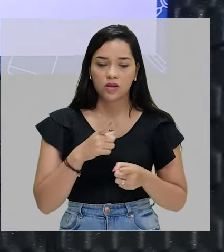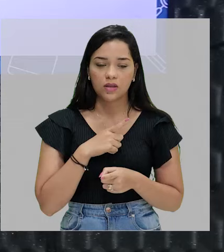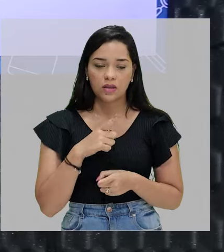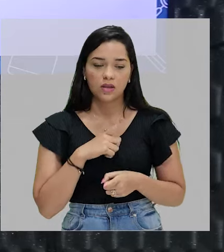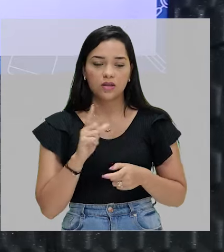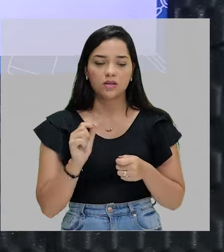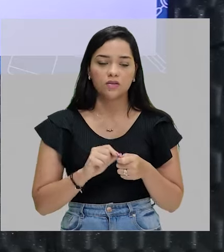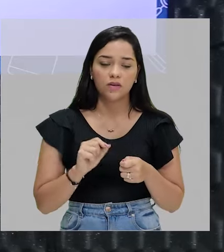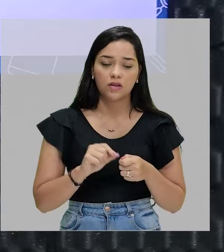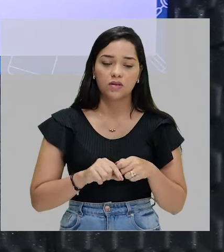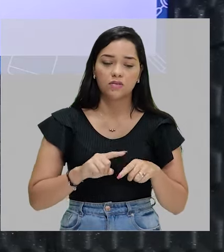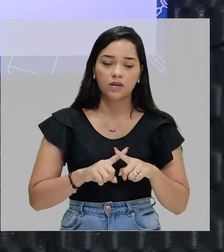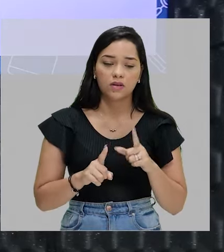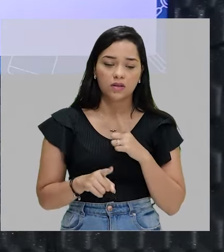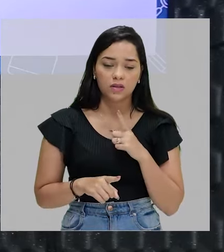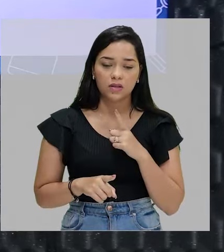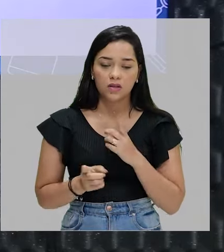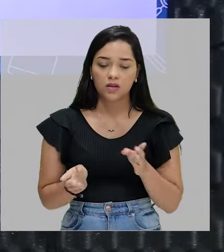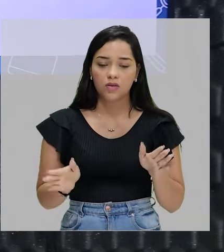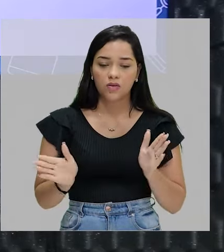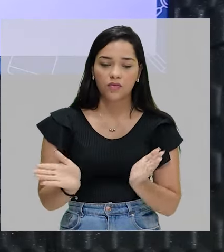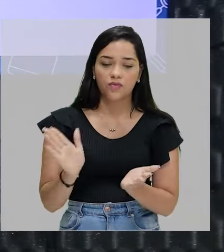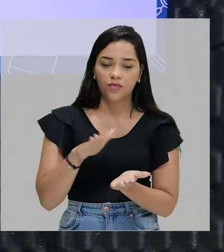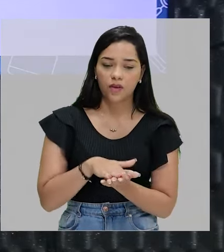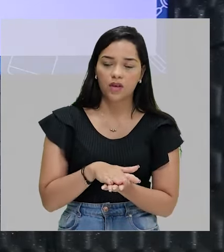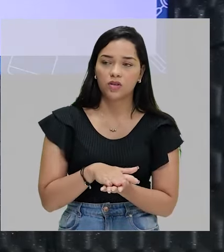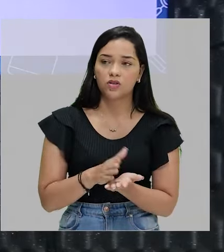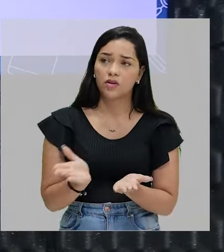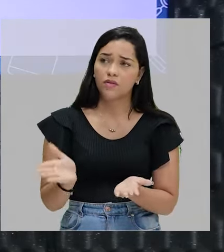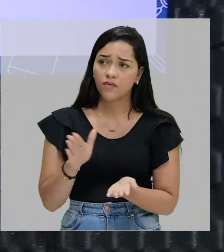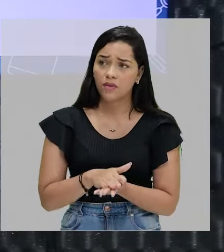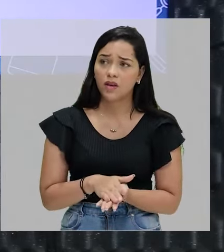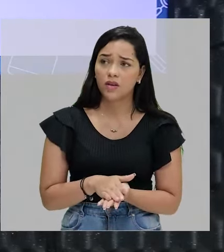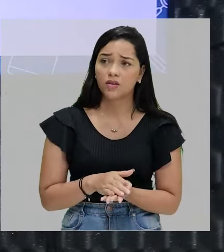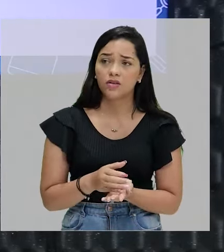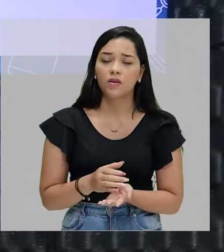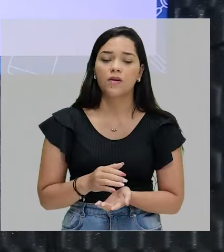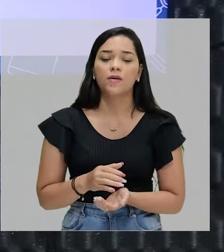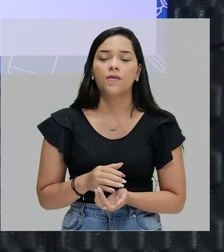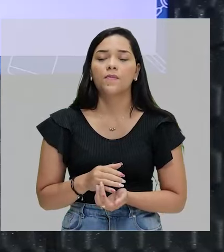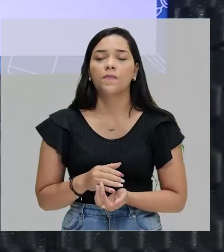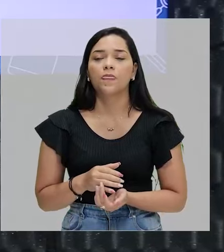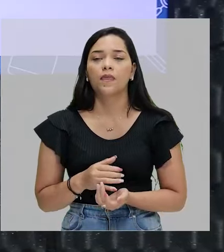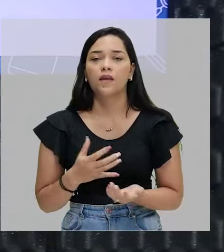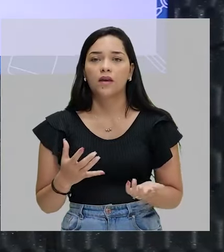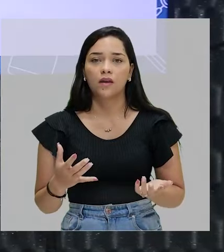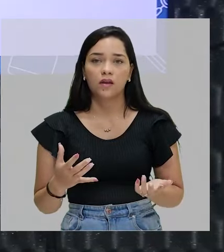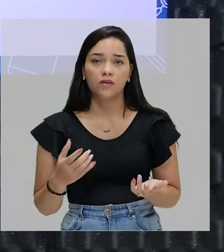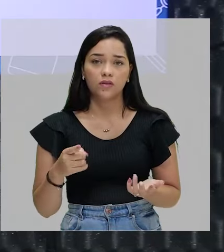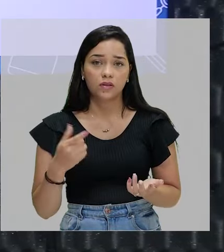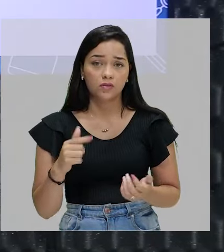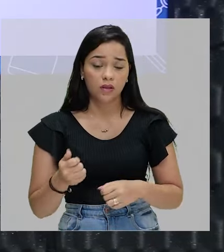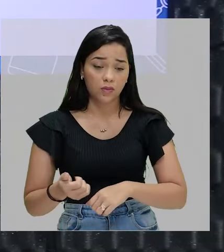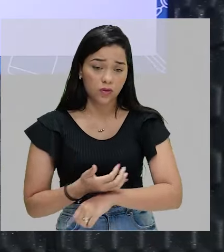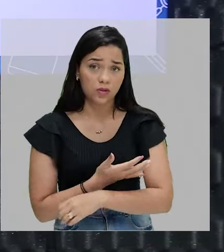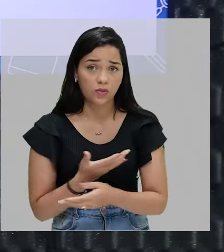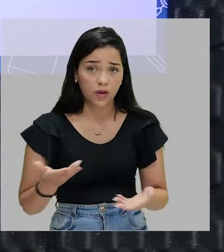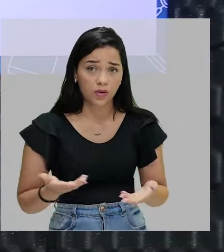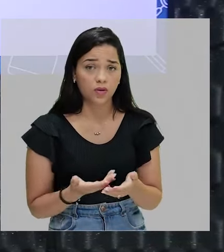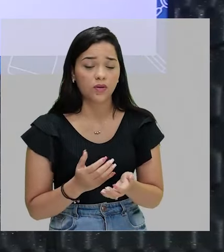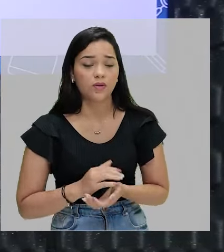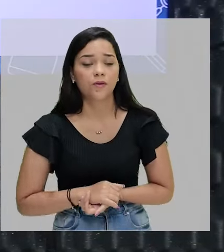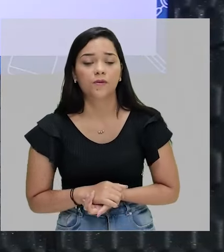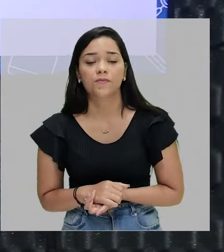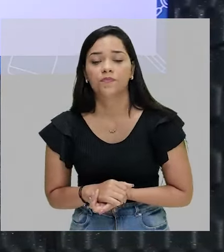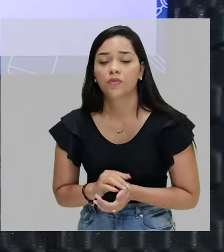faço. Mas tem o fecha também, que está aqui no imperativo. Fecha o livro, se você não tem emoção por agora. Aqui,